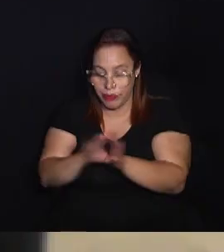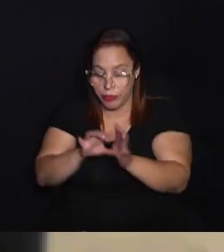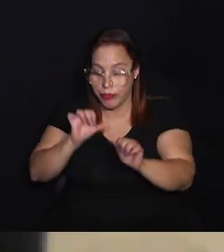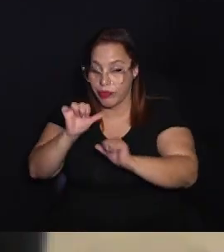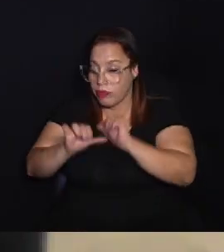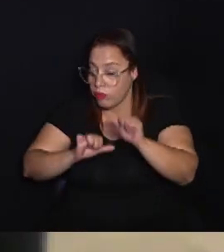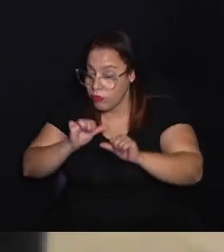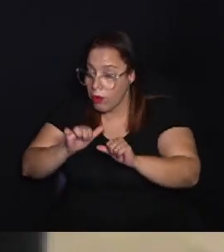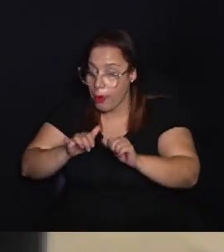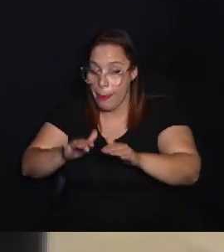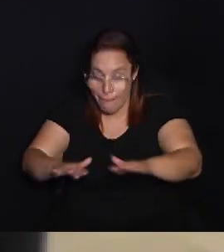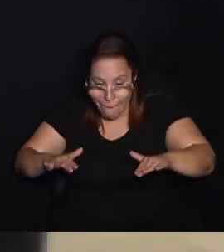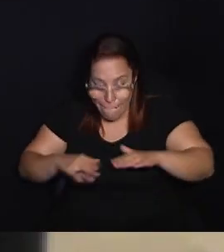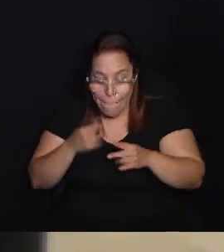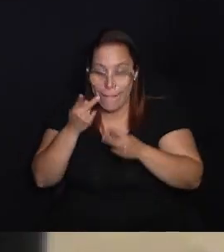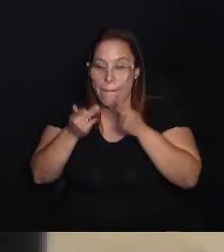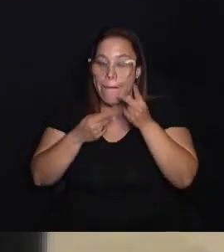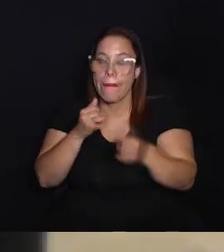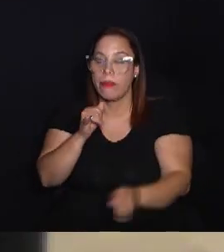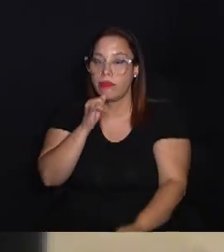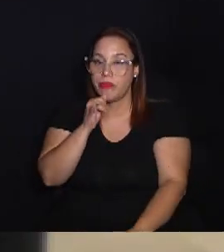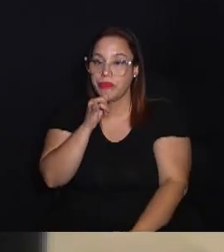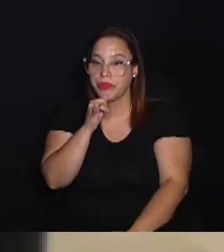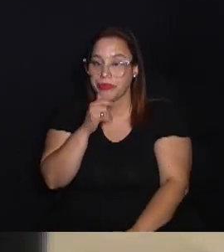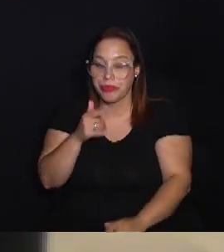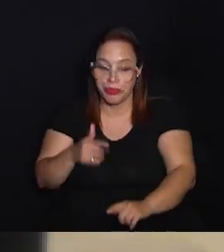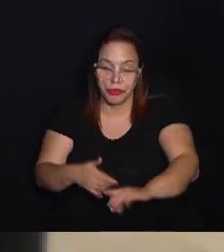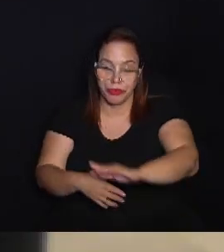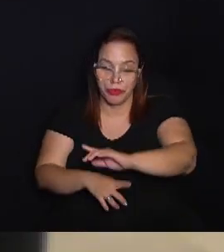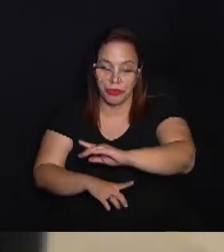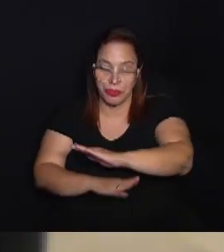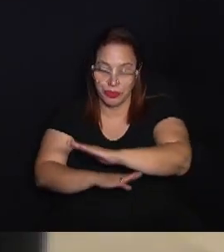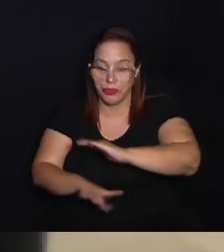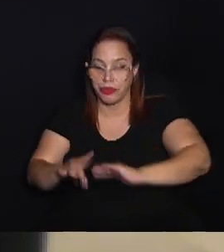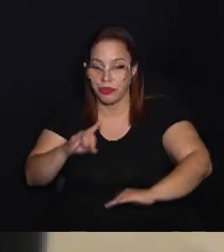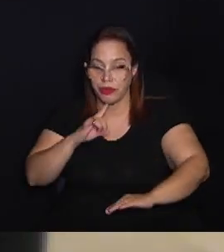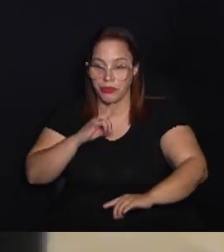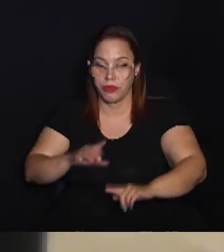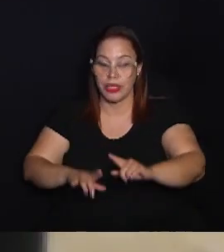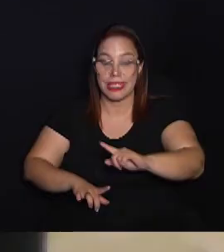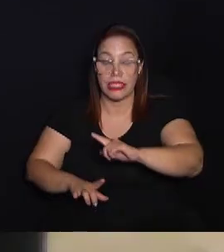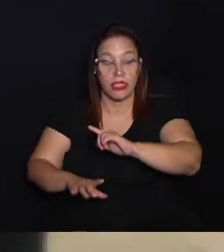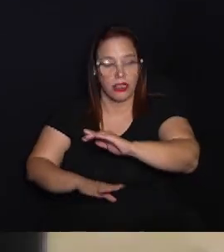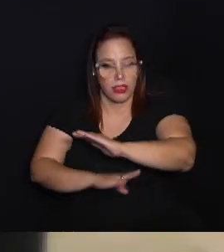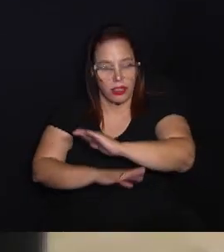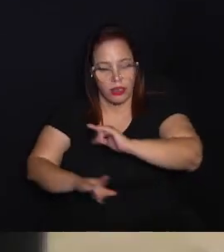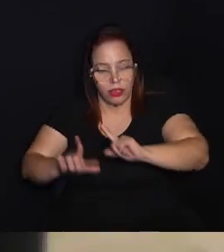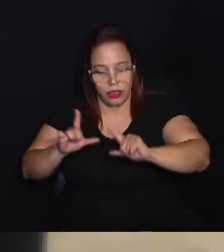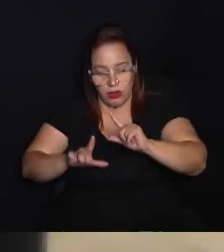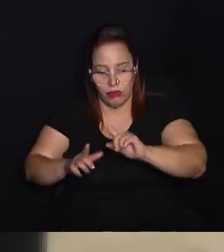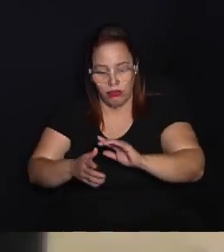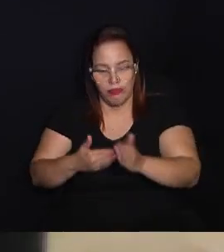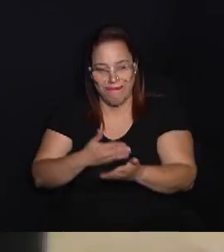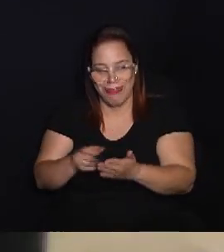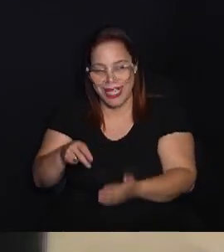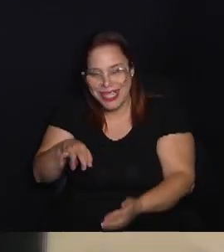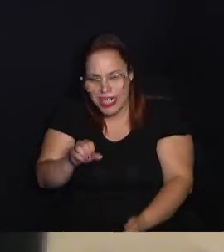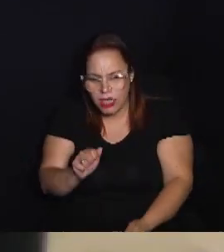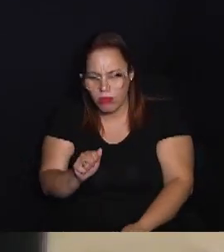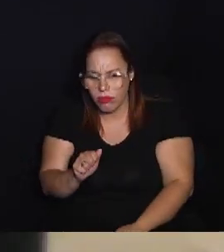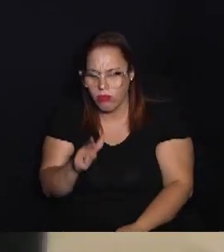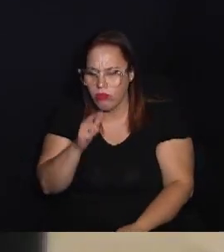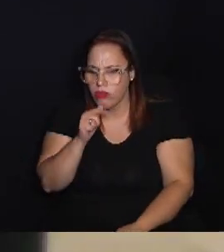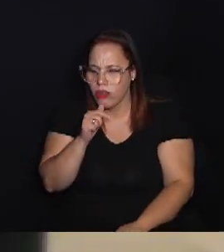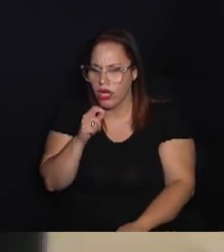para tentar mudar e ter esse espaço para falar, por exemplo, aqui na TV Câmara, é muito importante porque se criou um